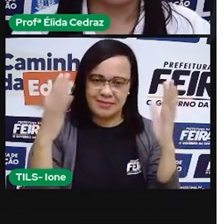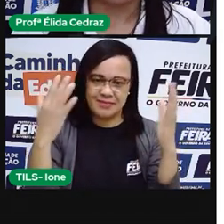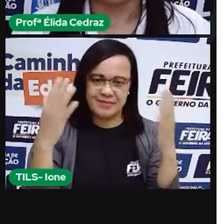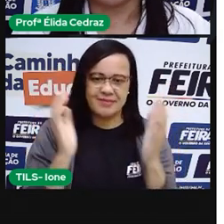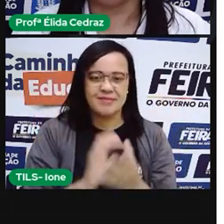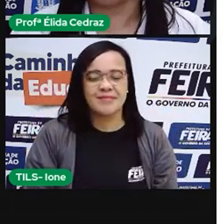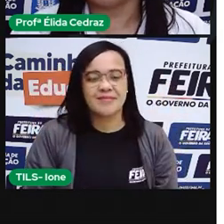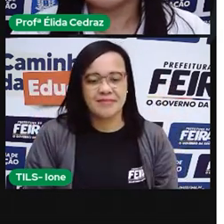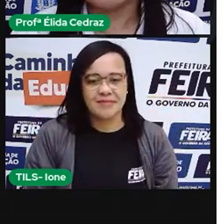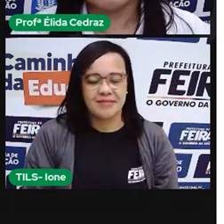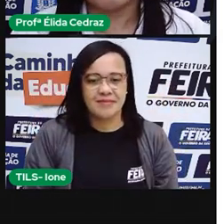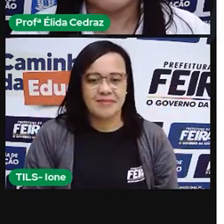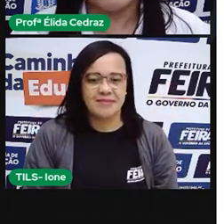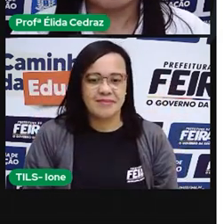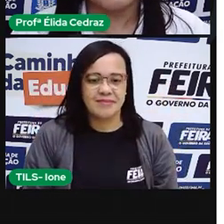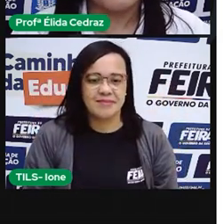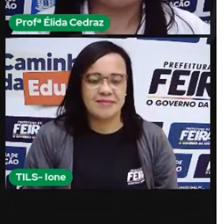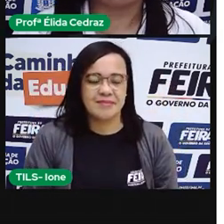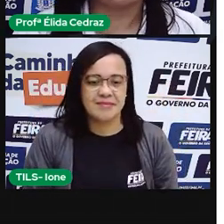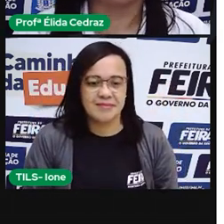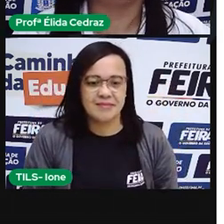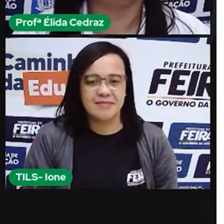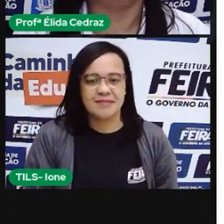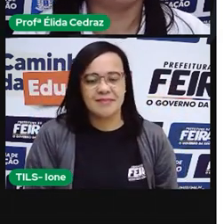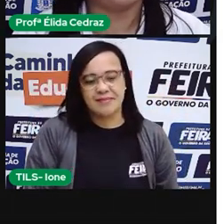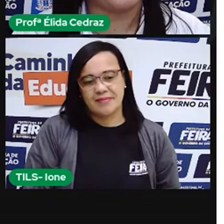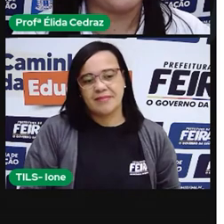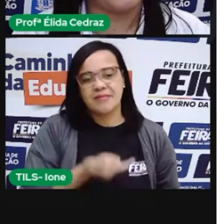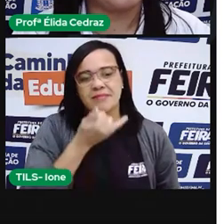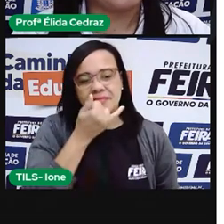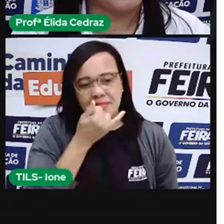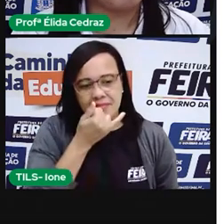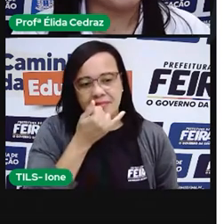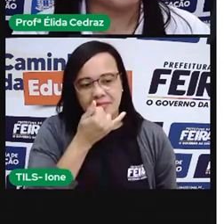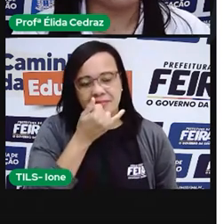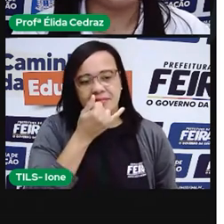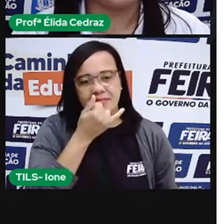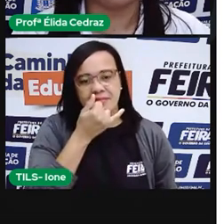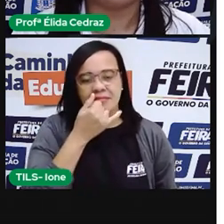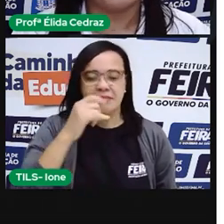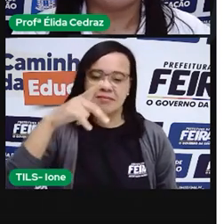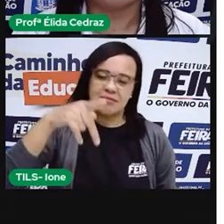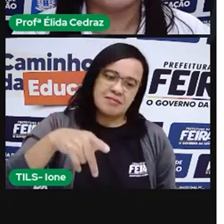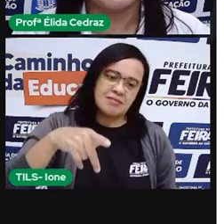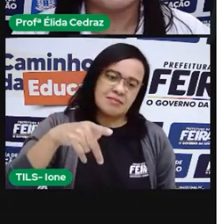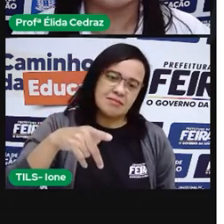A próxima palavra é perdoar. É Repete comigo.